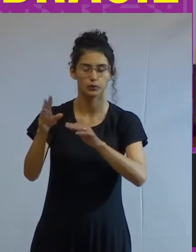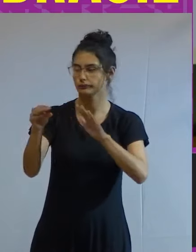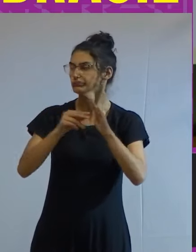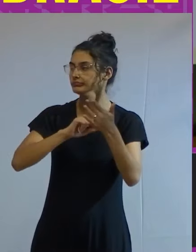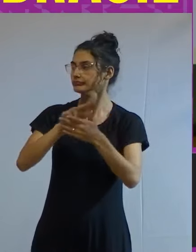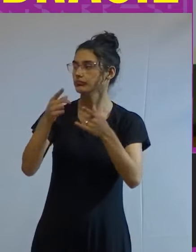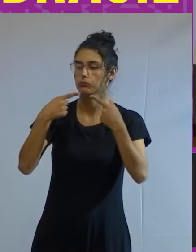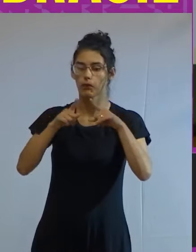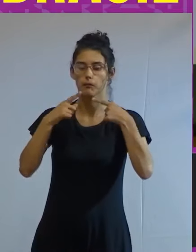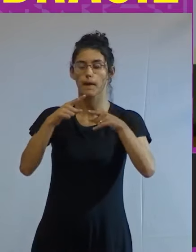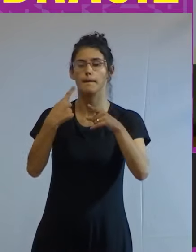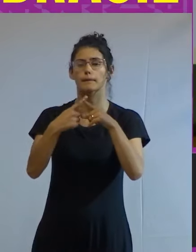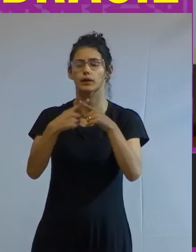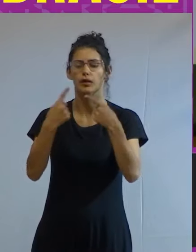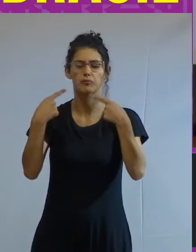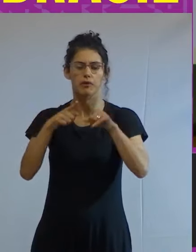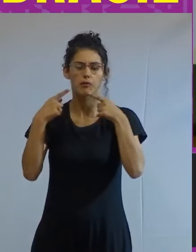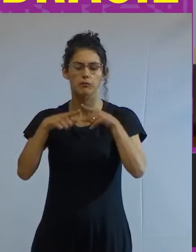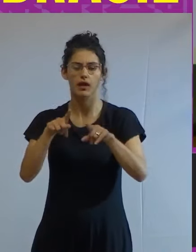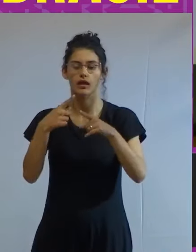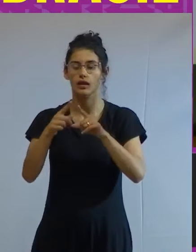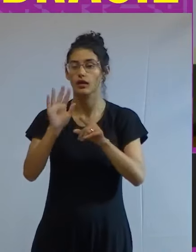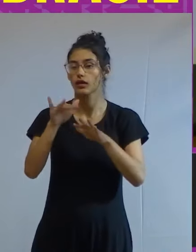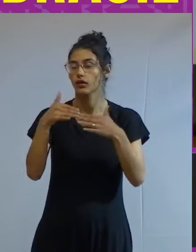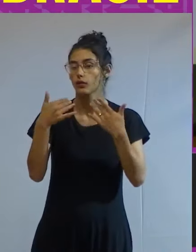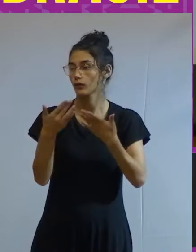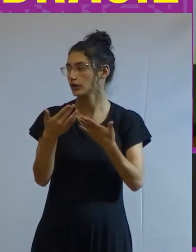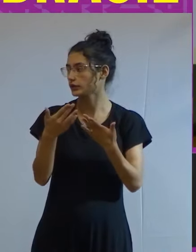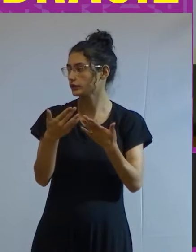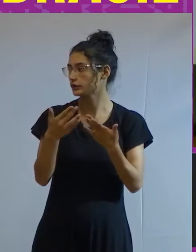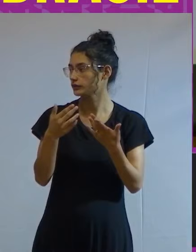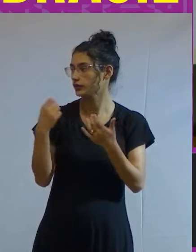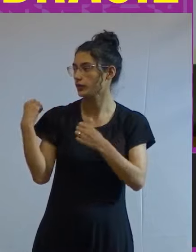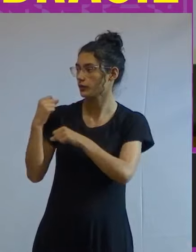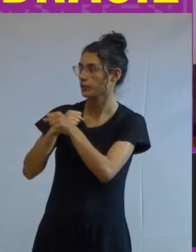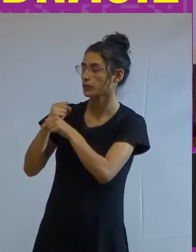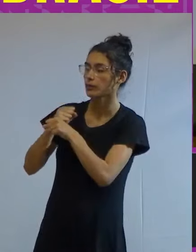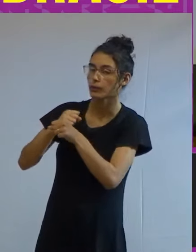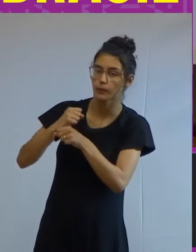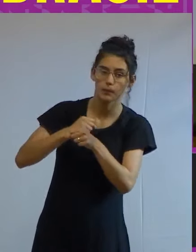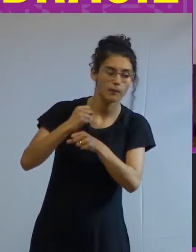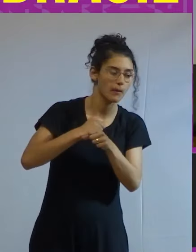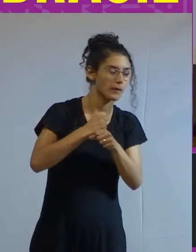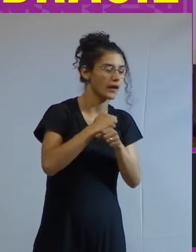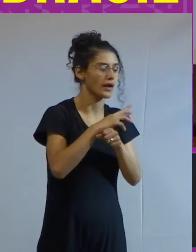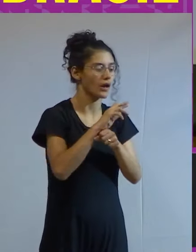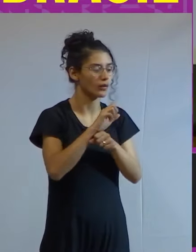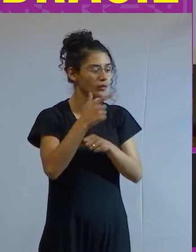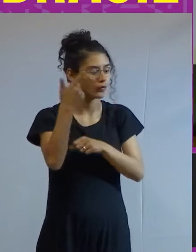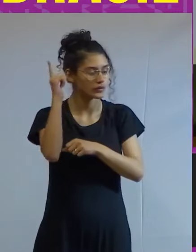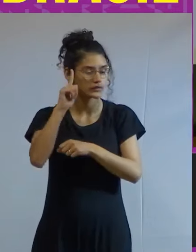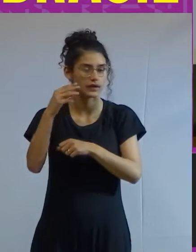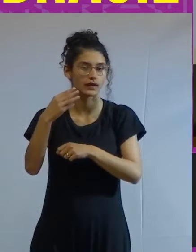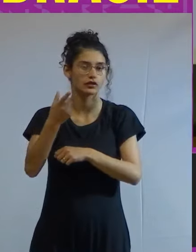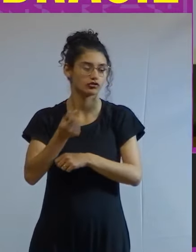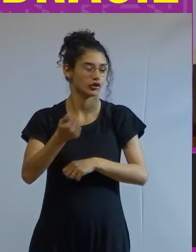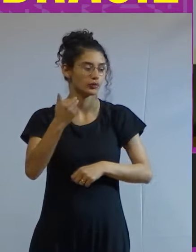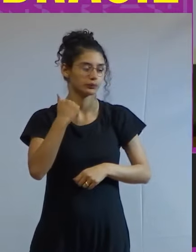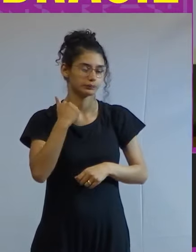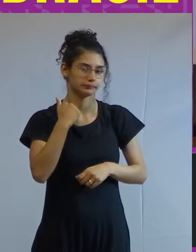muita crítica e por que recebe essa crítica enquanto há anos o agro e os bancos conseguem ganhar dinheiro sobre isso